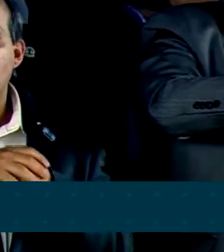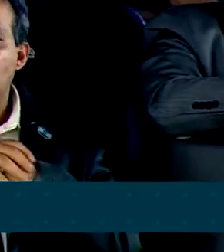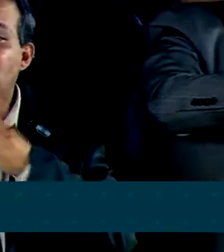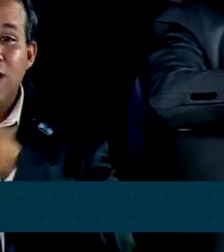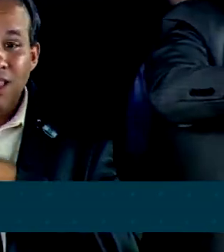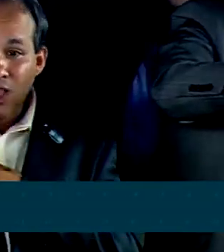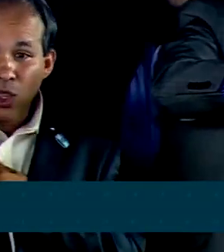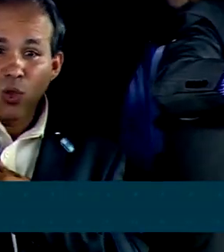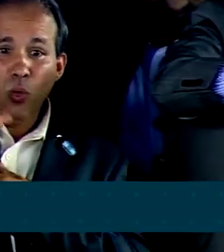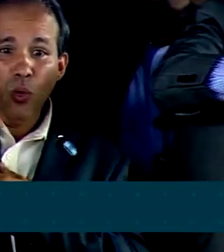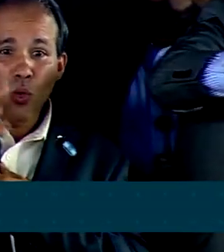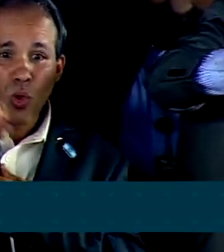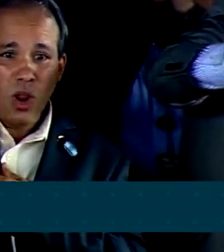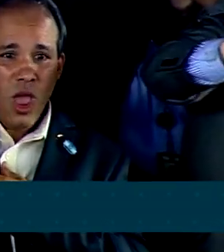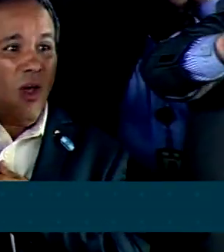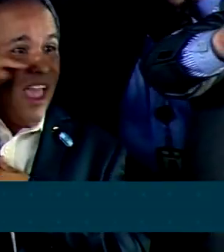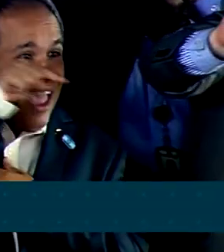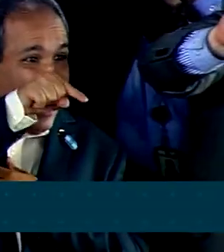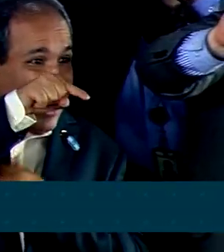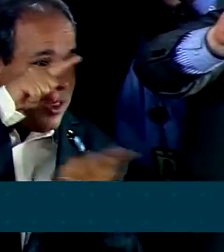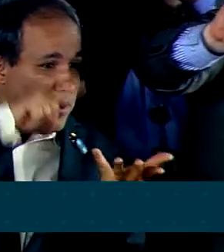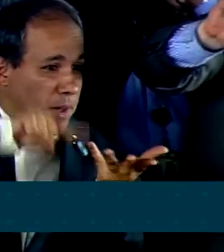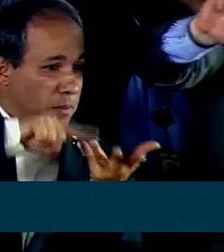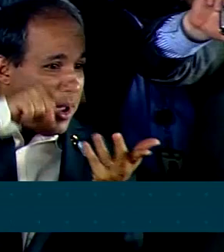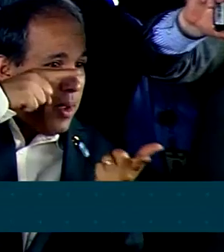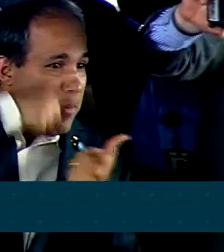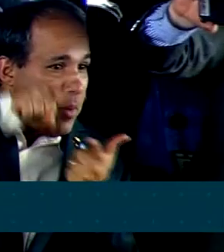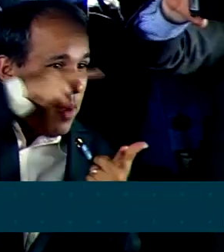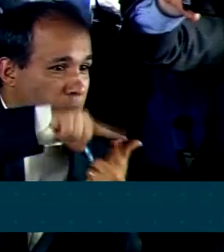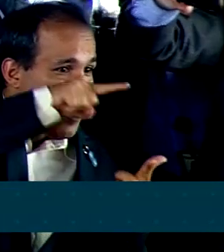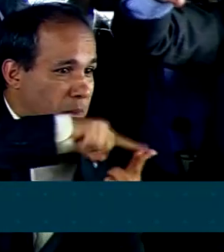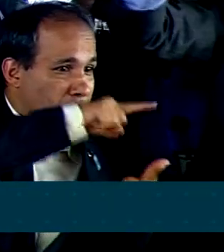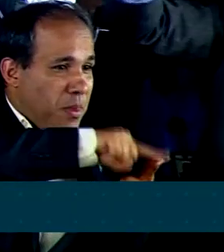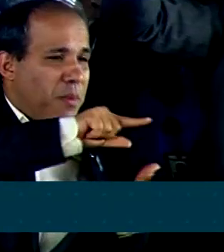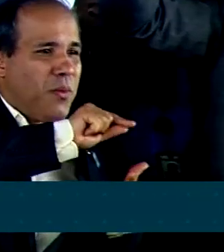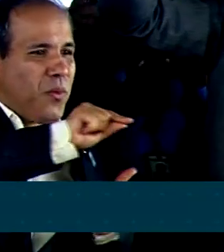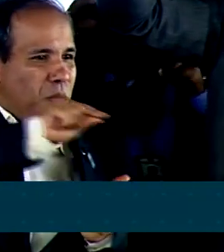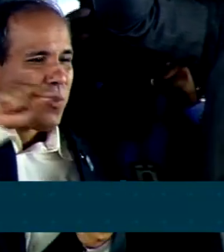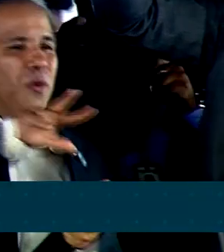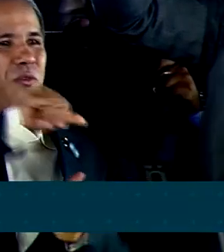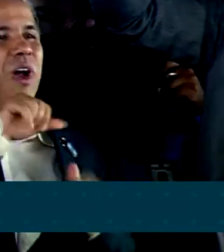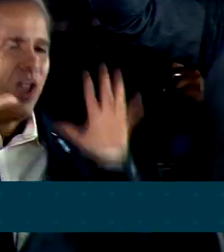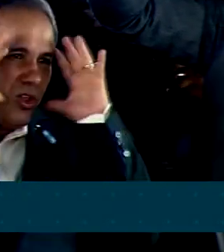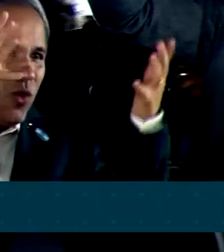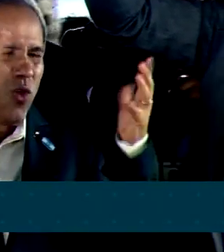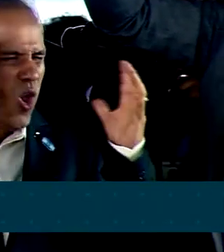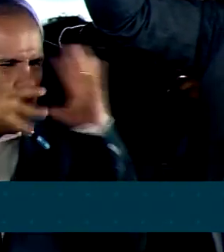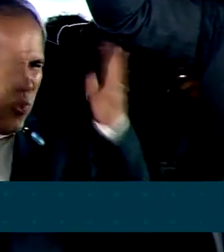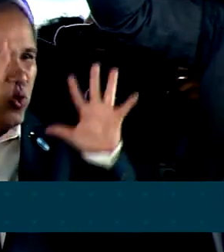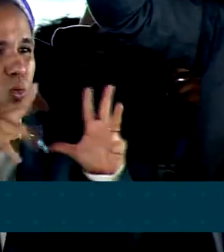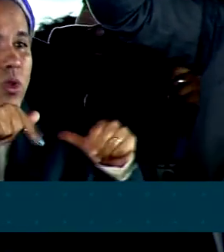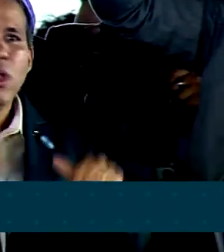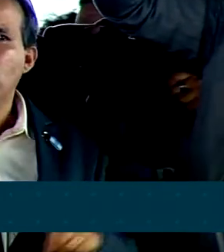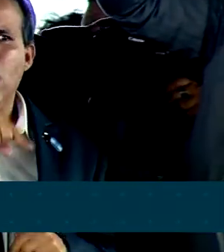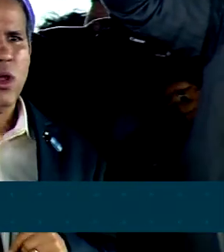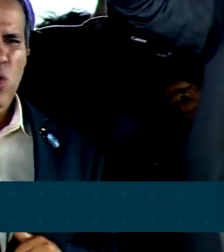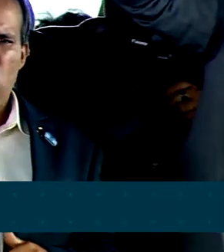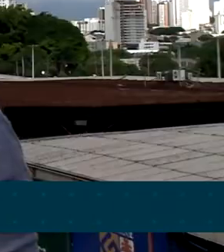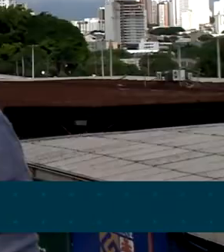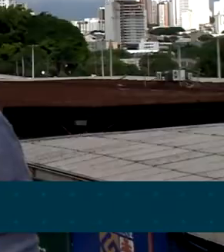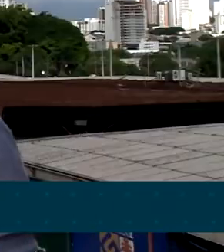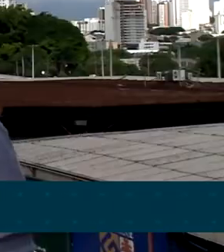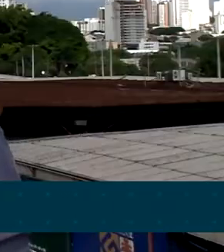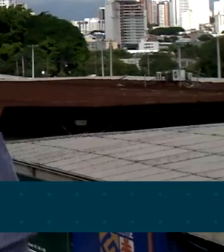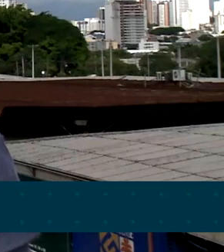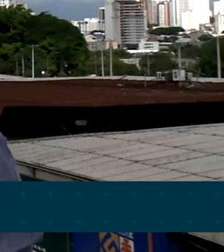Melo Araújo, esses problemas serão resolvidos. Nós não compactuaremos com a corrupção.